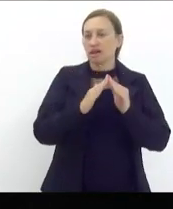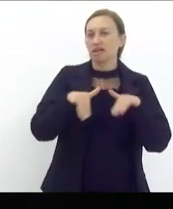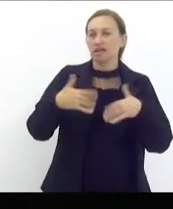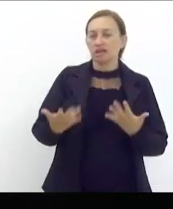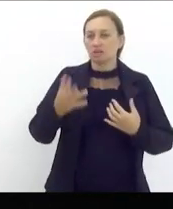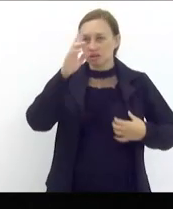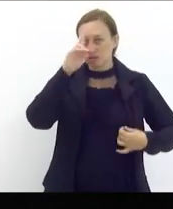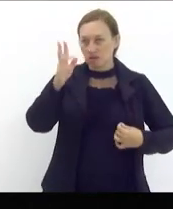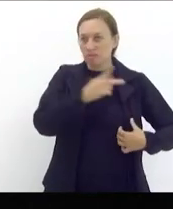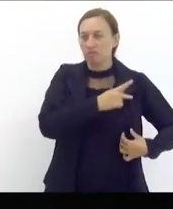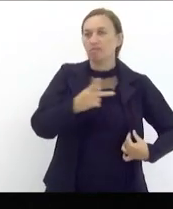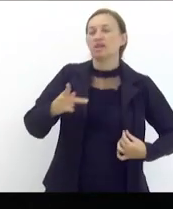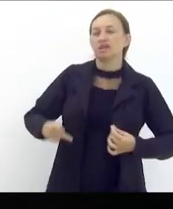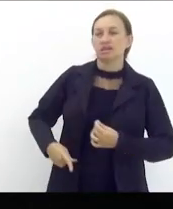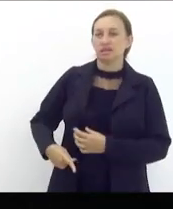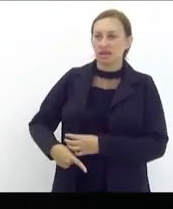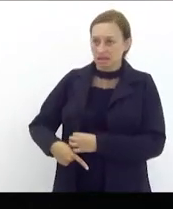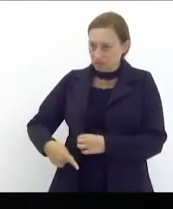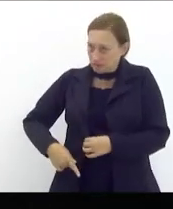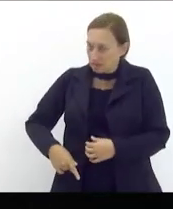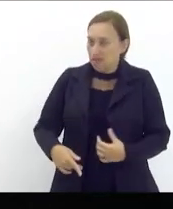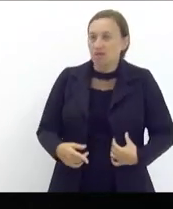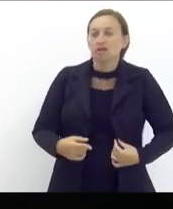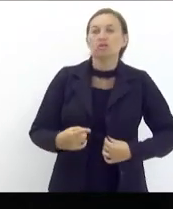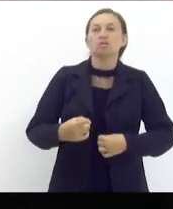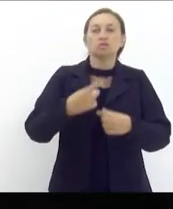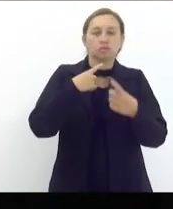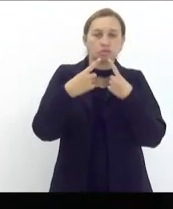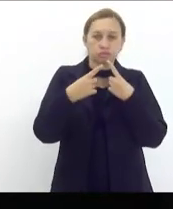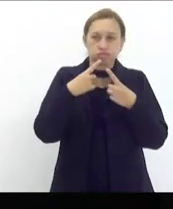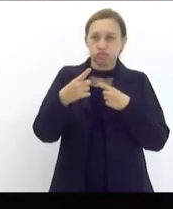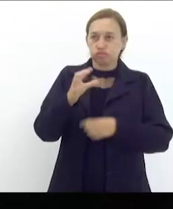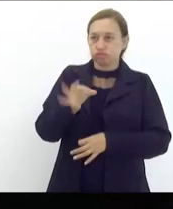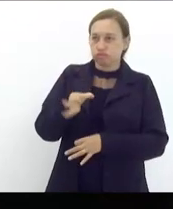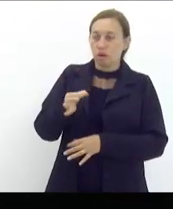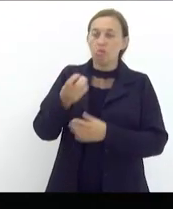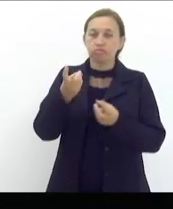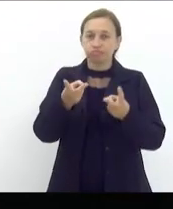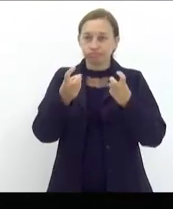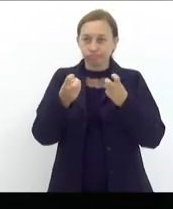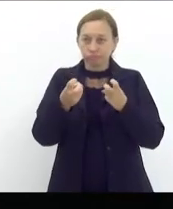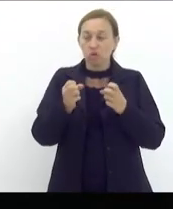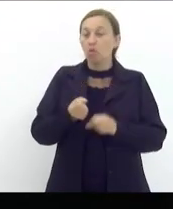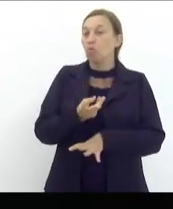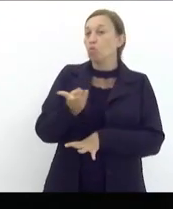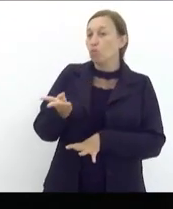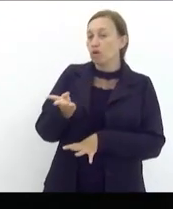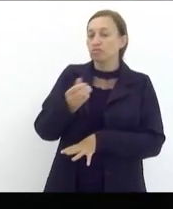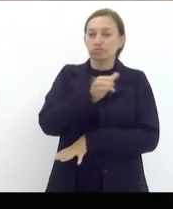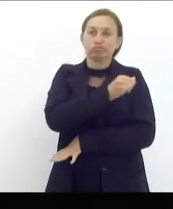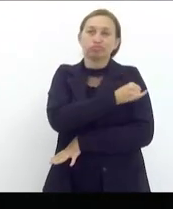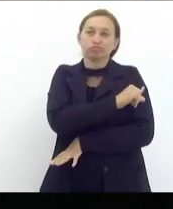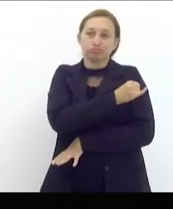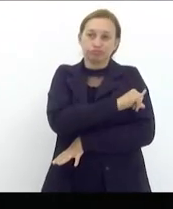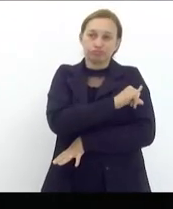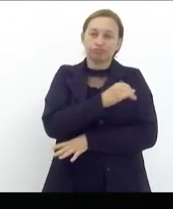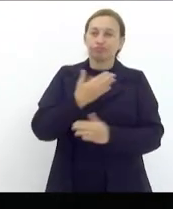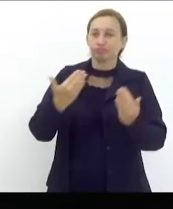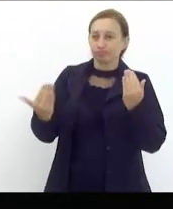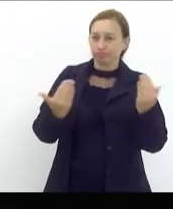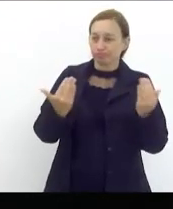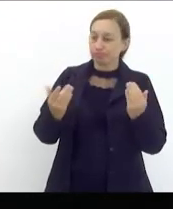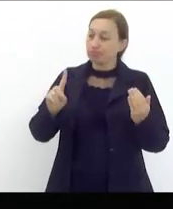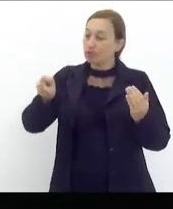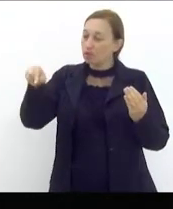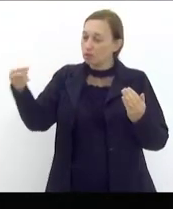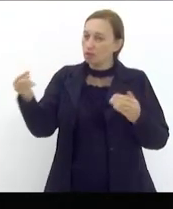presidenta esse debate foi feito de maneira muito concreta também percebendo o quanto que o Rio de Janeiro comparado a